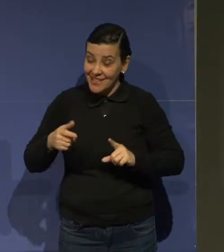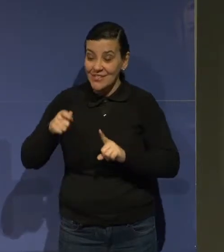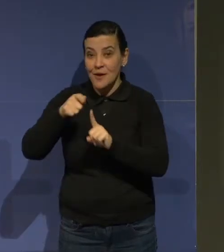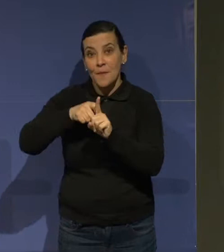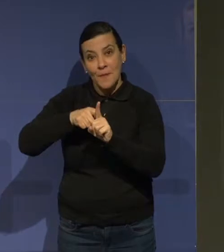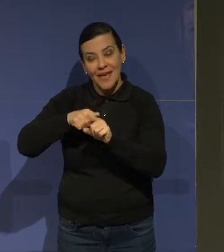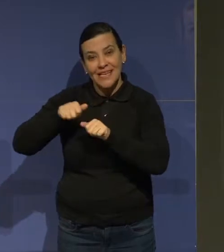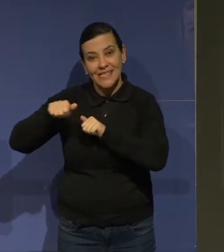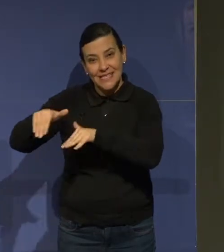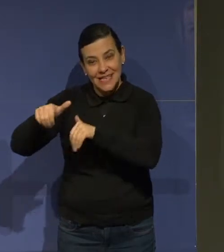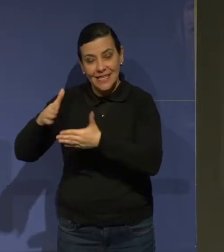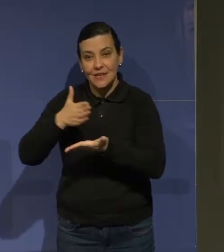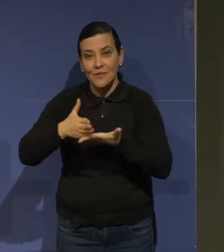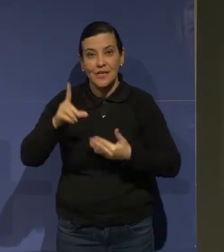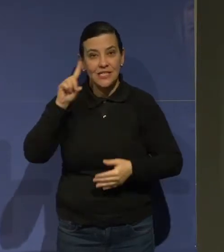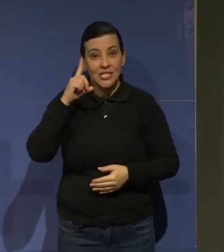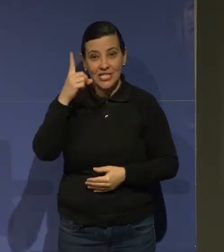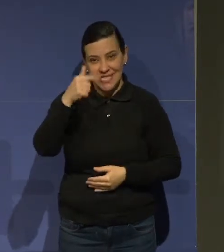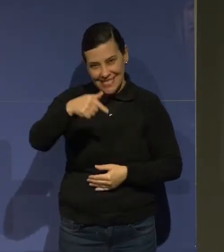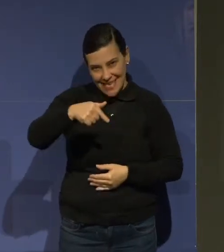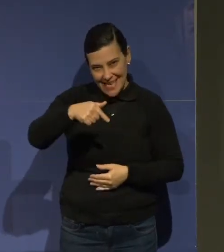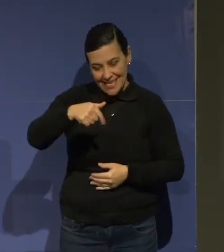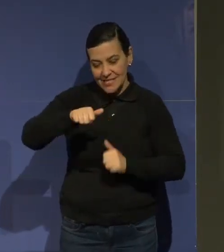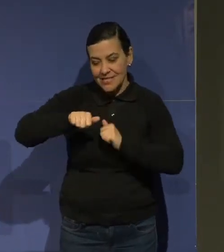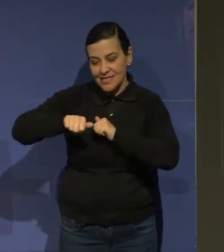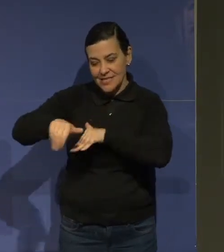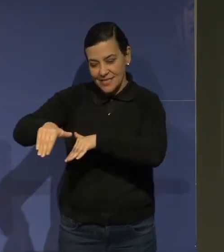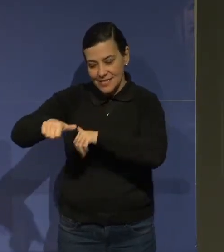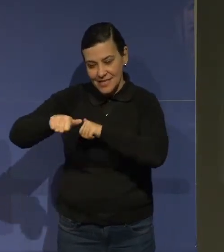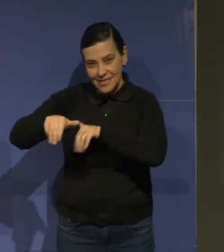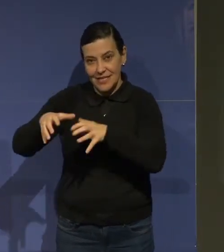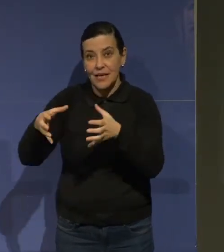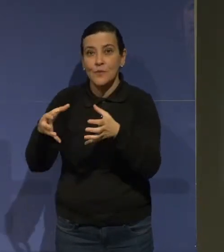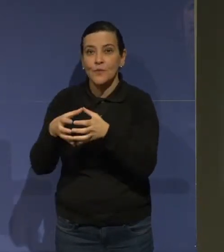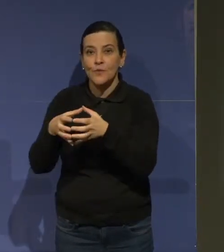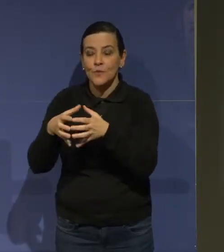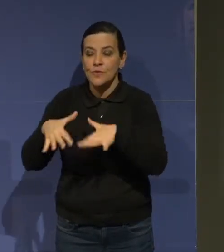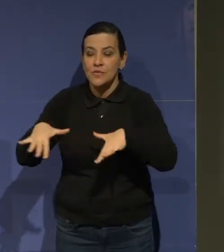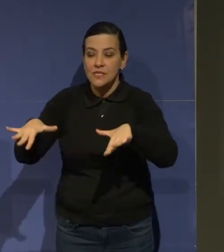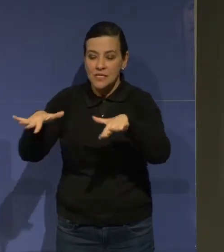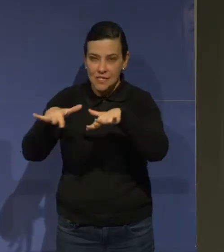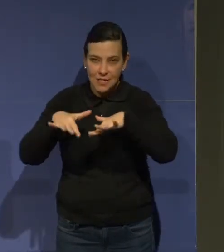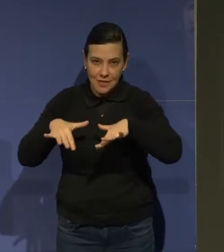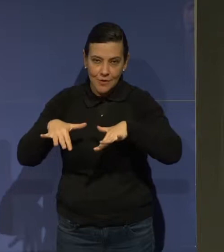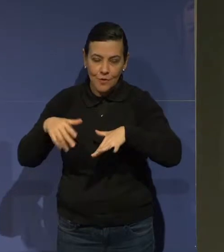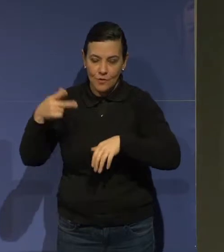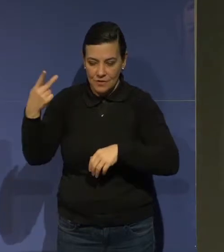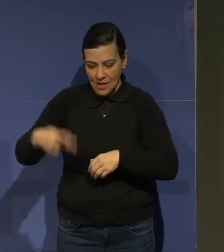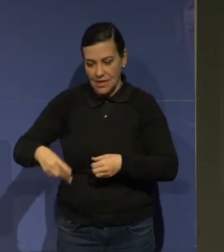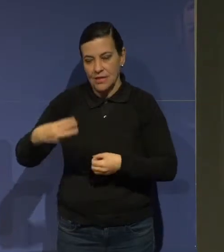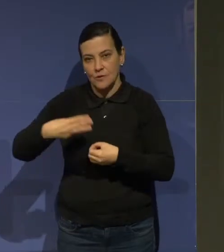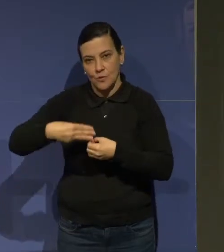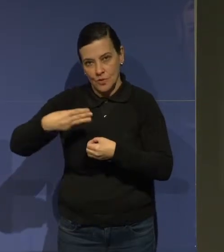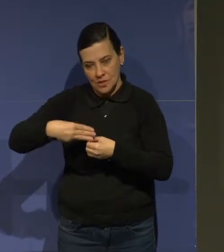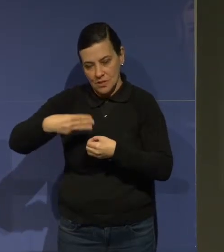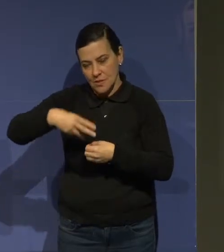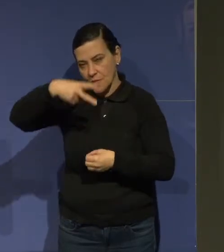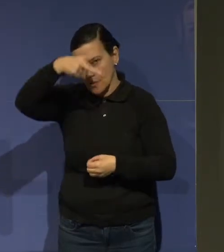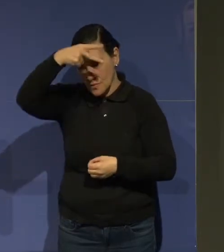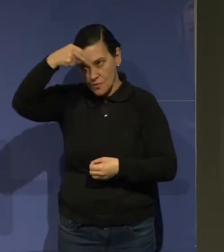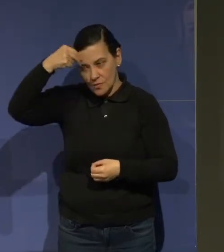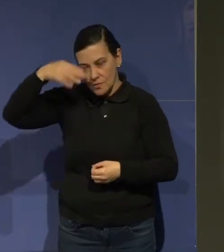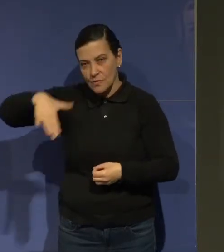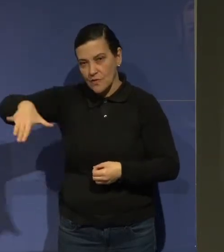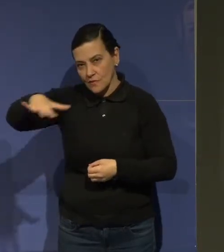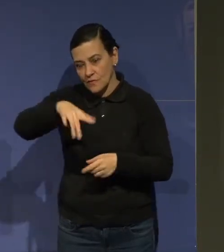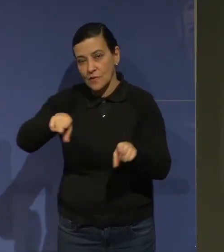Começa dia 17 de setembro, no Circuito Cultural da cidade, do município, da prefeitura, e